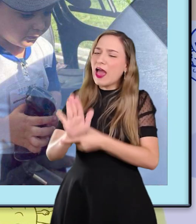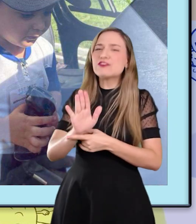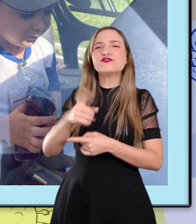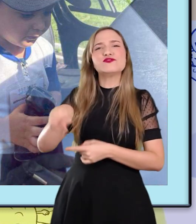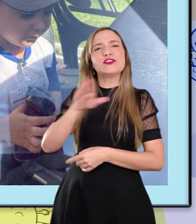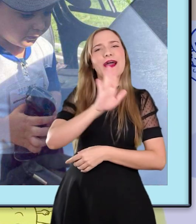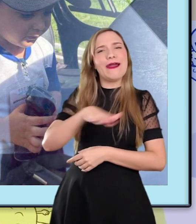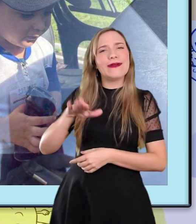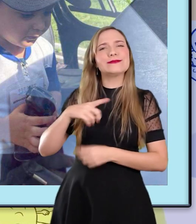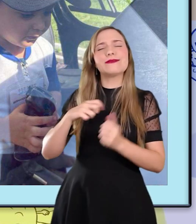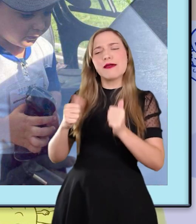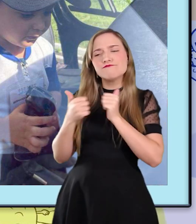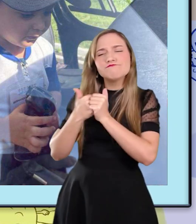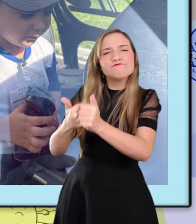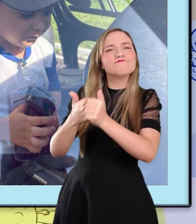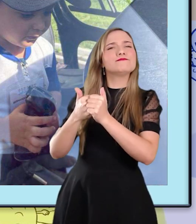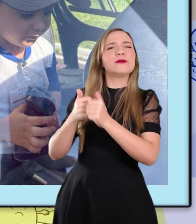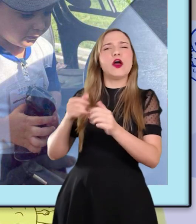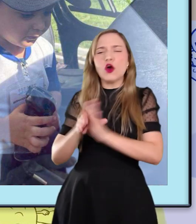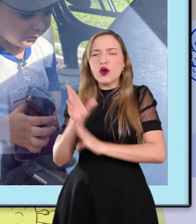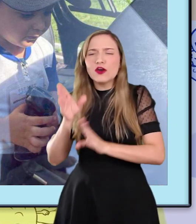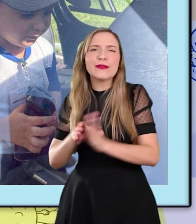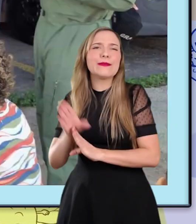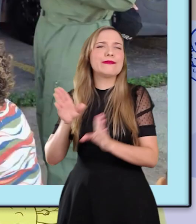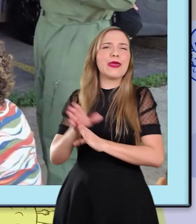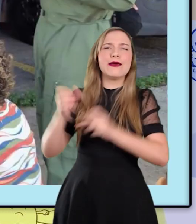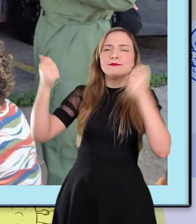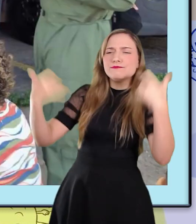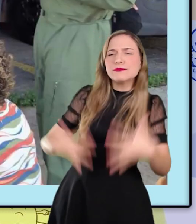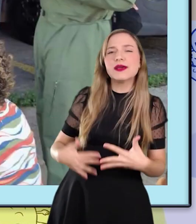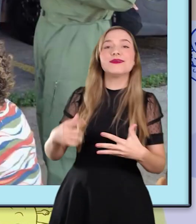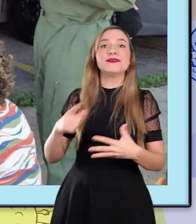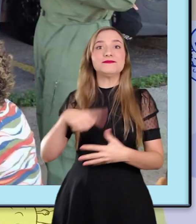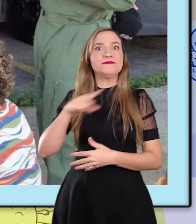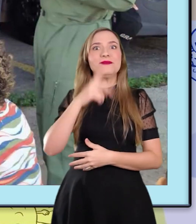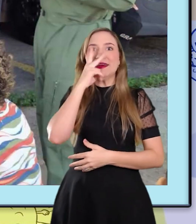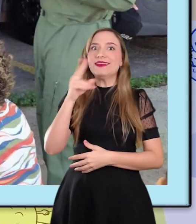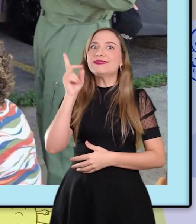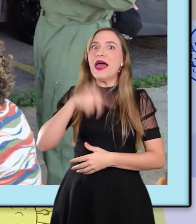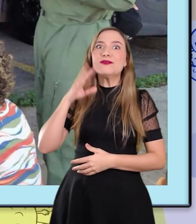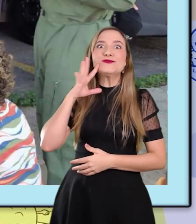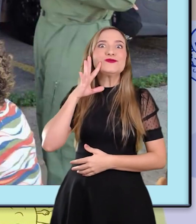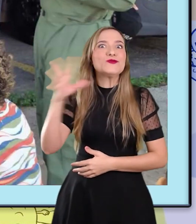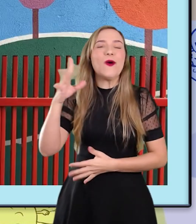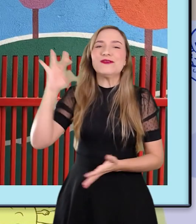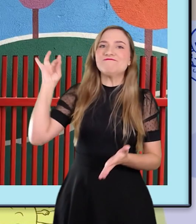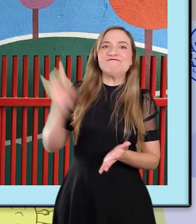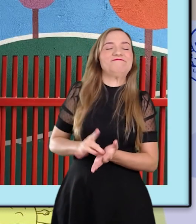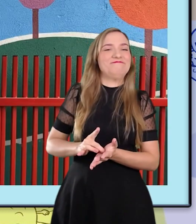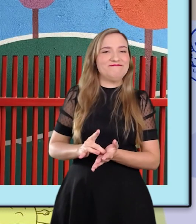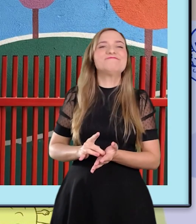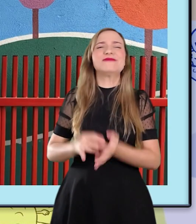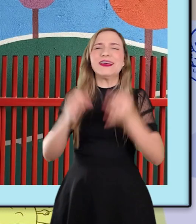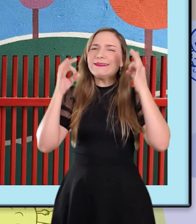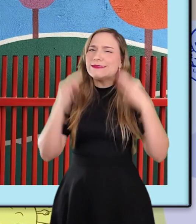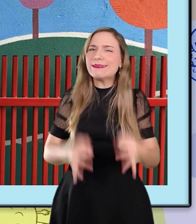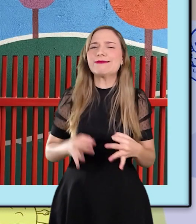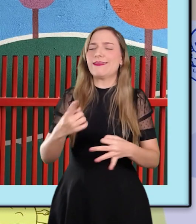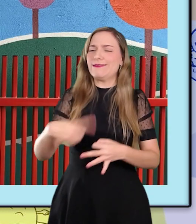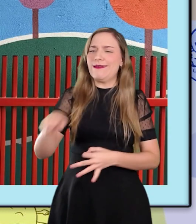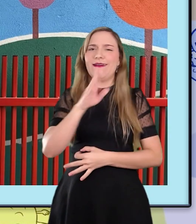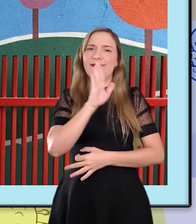ajudaram, acompanharam do início ao fim. E foi a realização de um sonho. Com certeza,